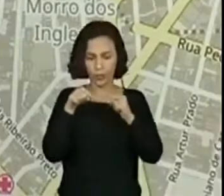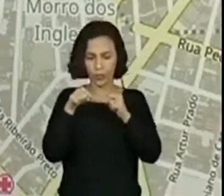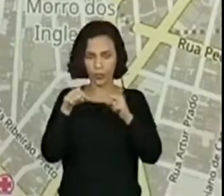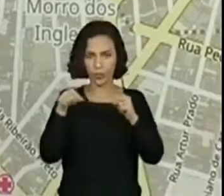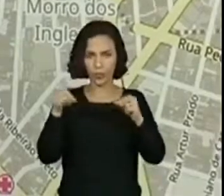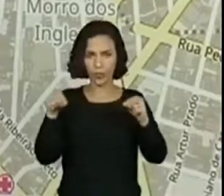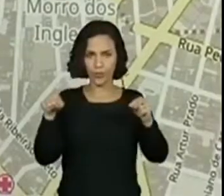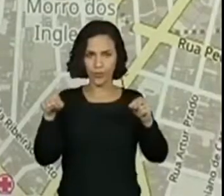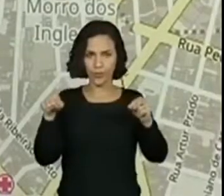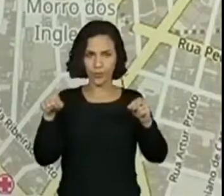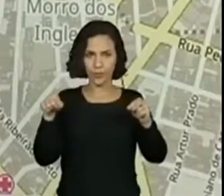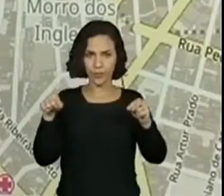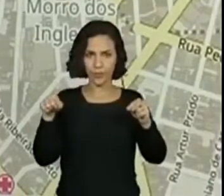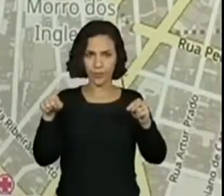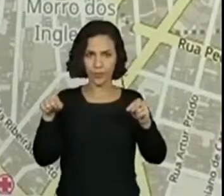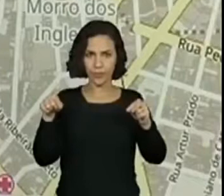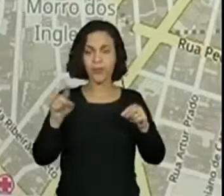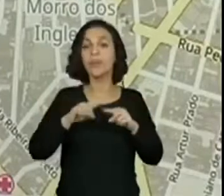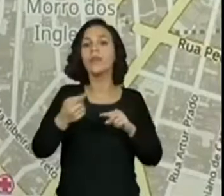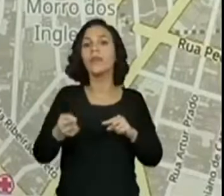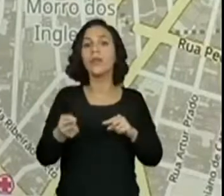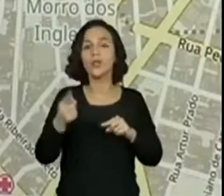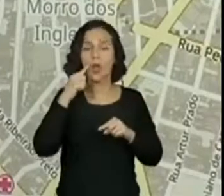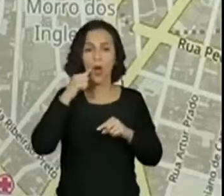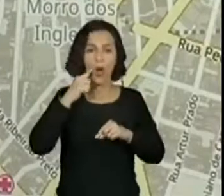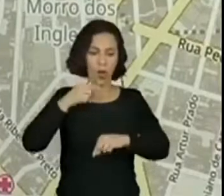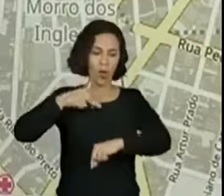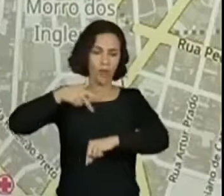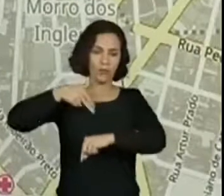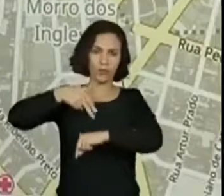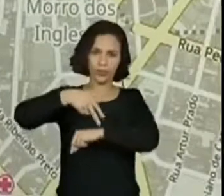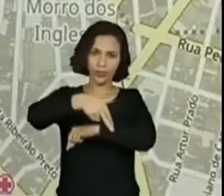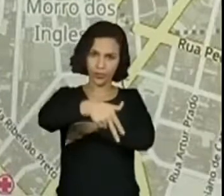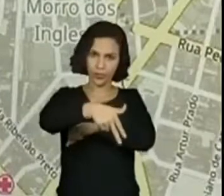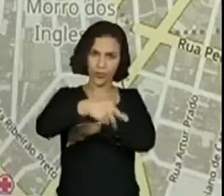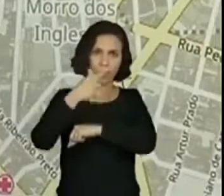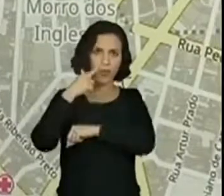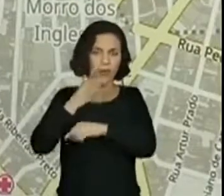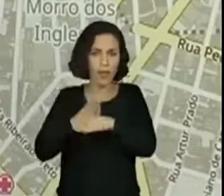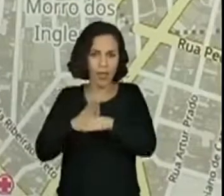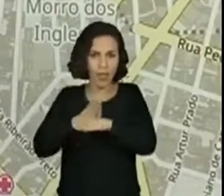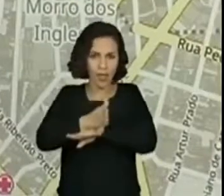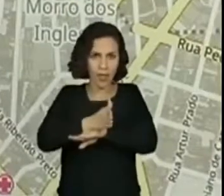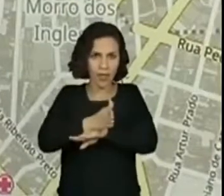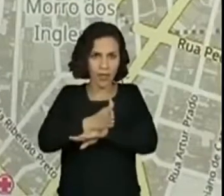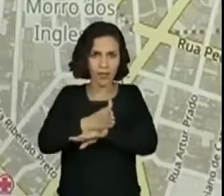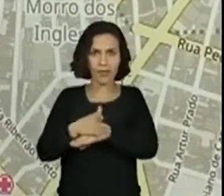Ela vai andar até aqui, atravessar a rua e entrar nessa rua aqui.